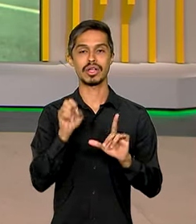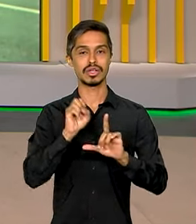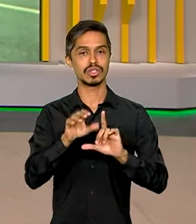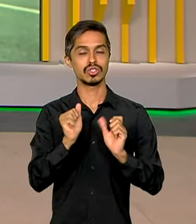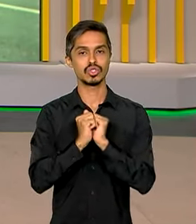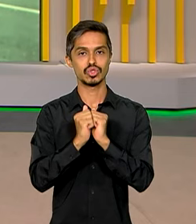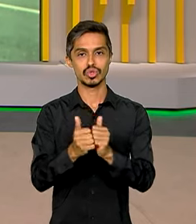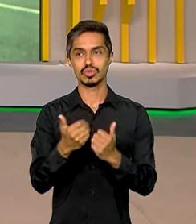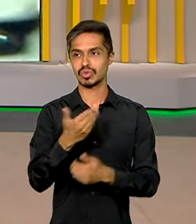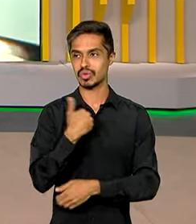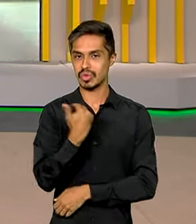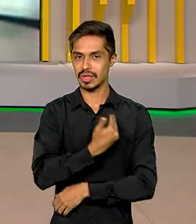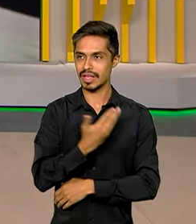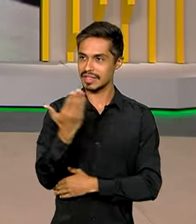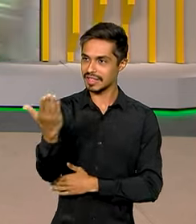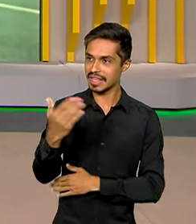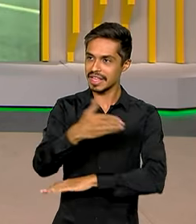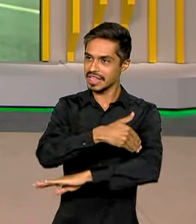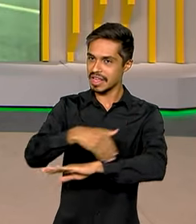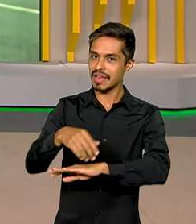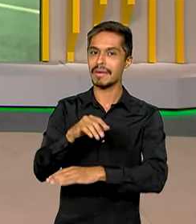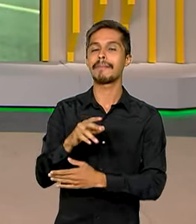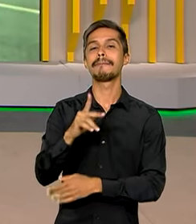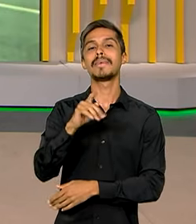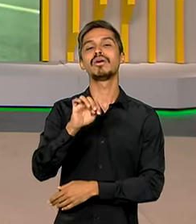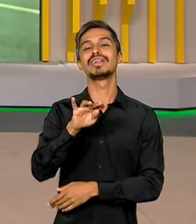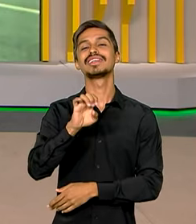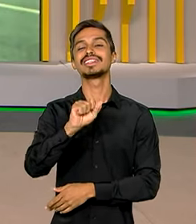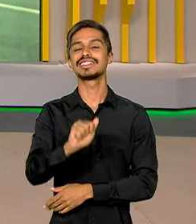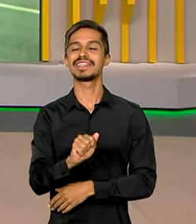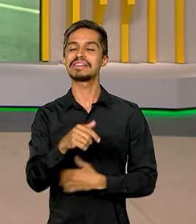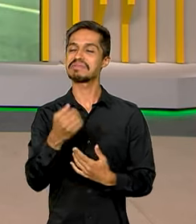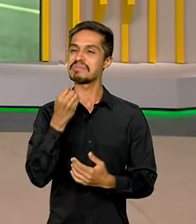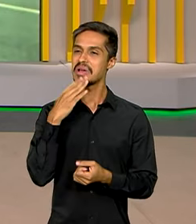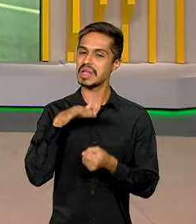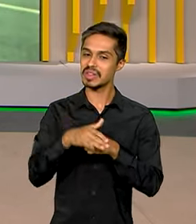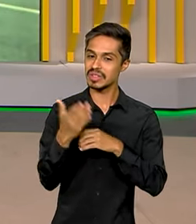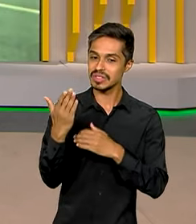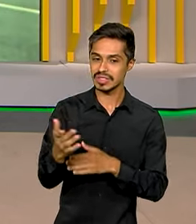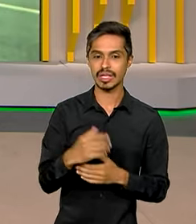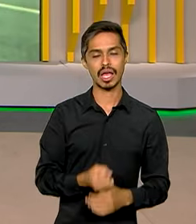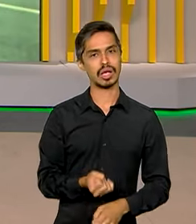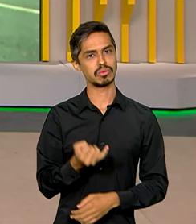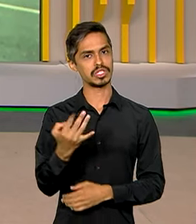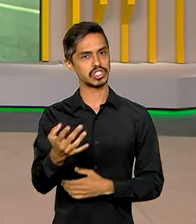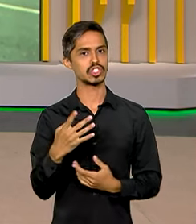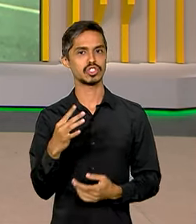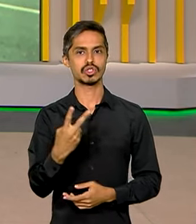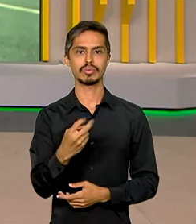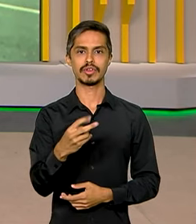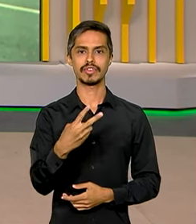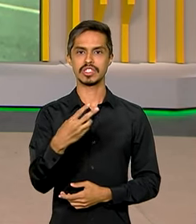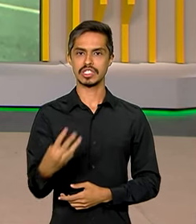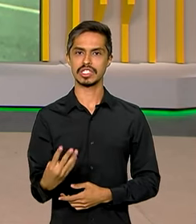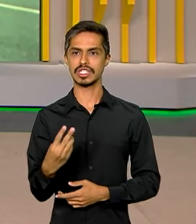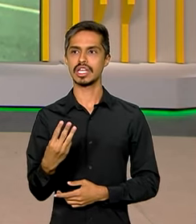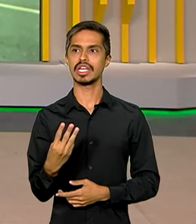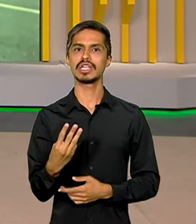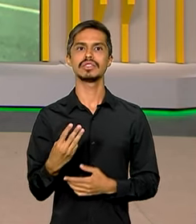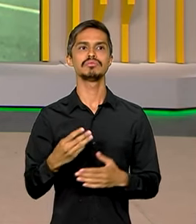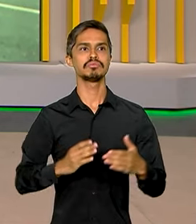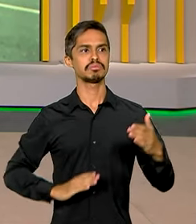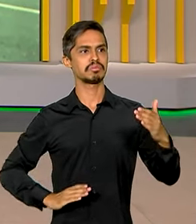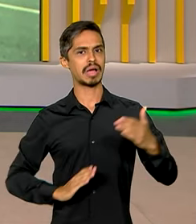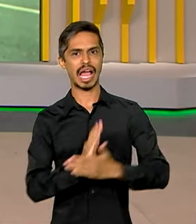com a gente direto aí da Avenida Paulista. Vanessa, boa noite para você. Os números de 2023 superaram até mesmo